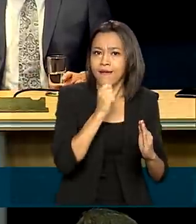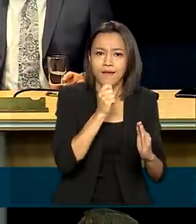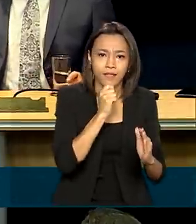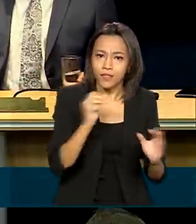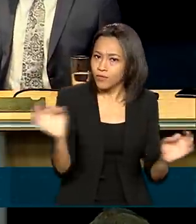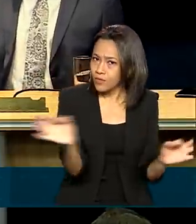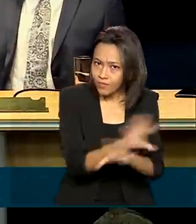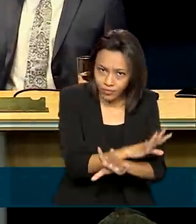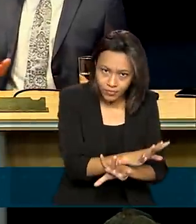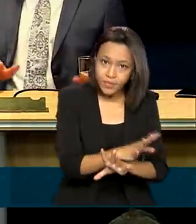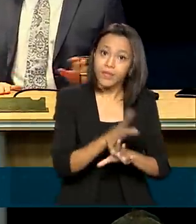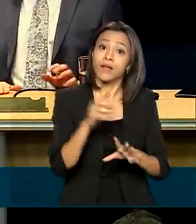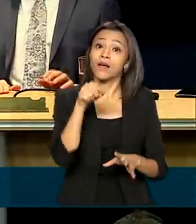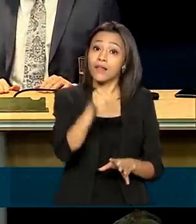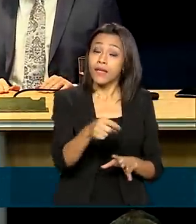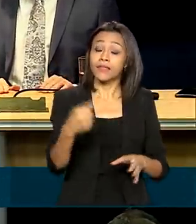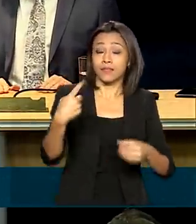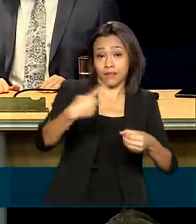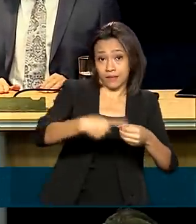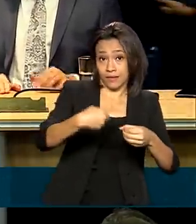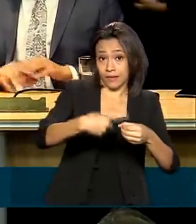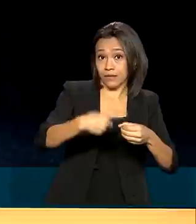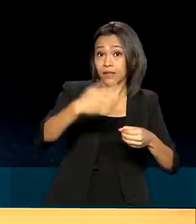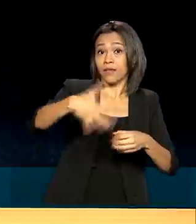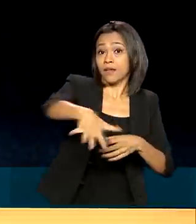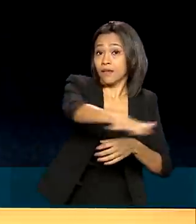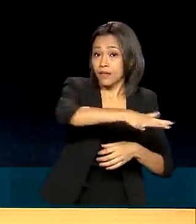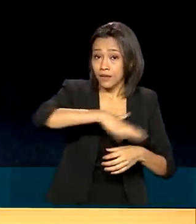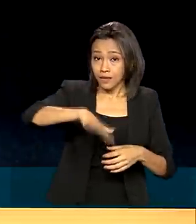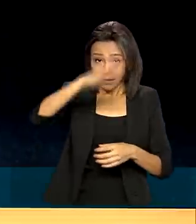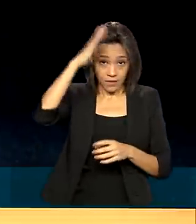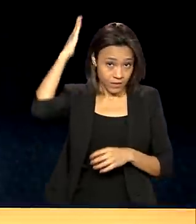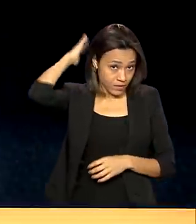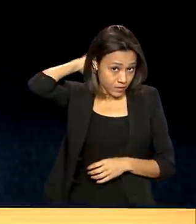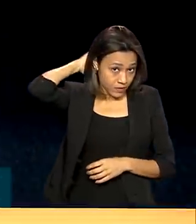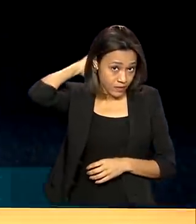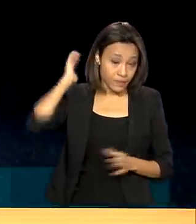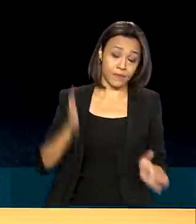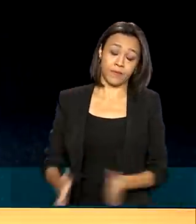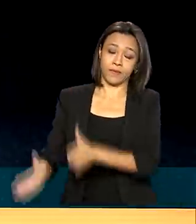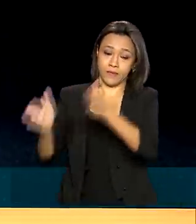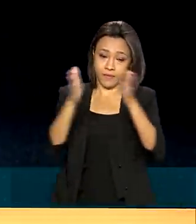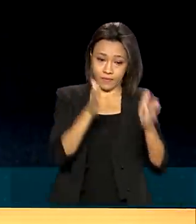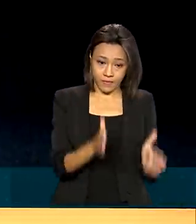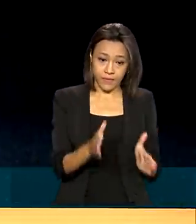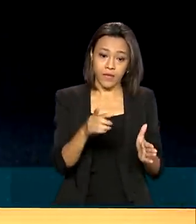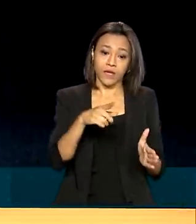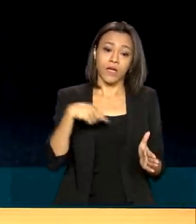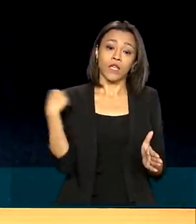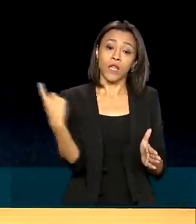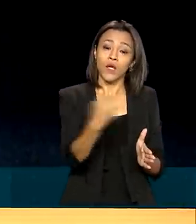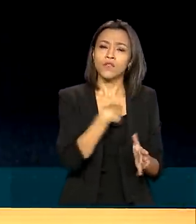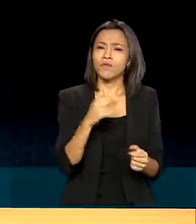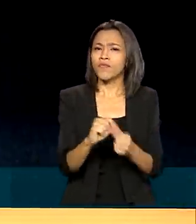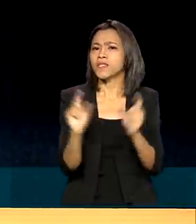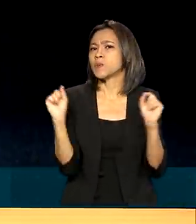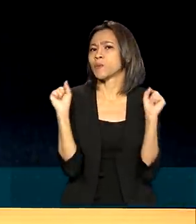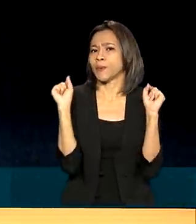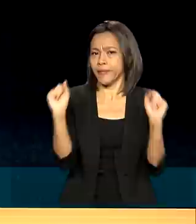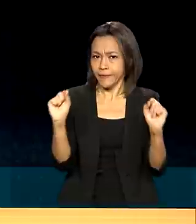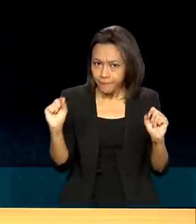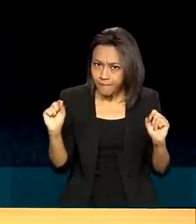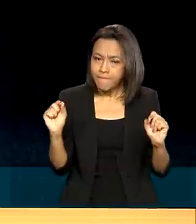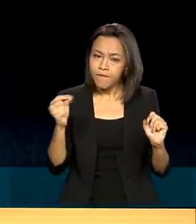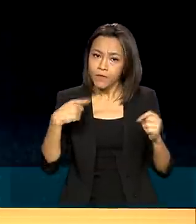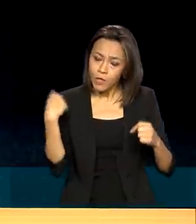Cristo Vive, em Tucuruí, no Pará. O que nós estamos fazendo é enfrentando o problema. O que